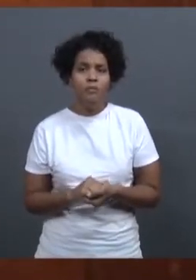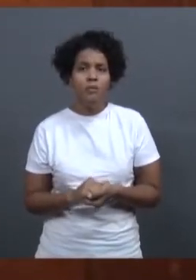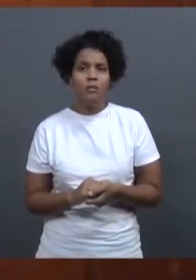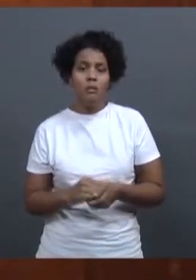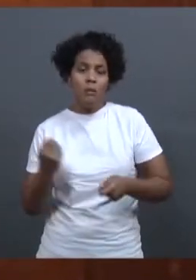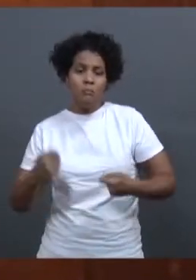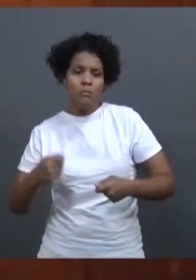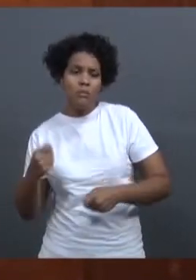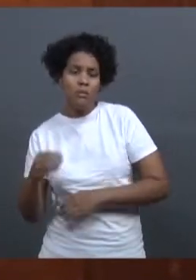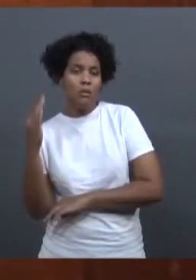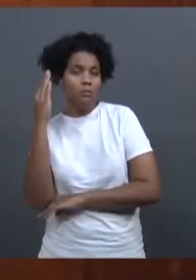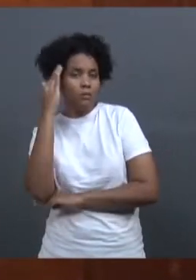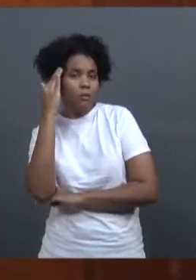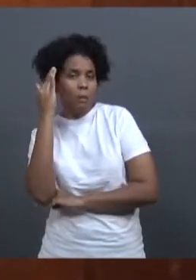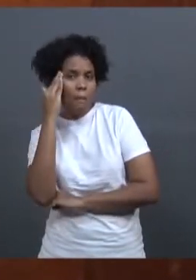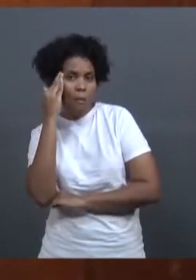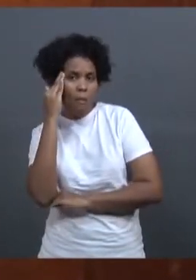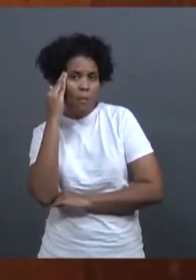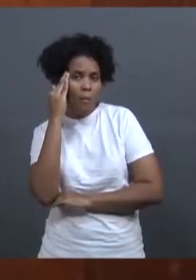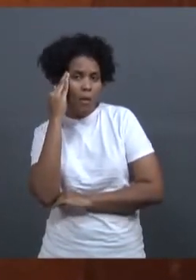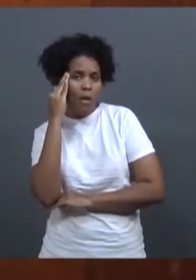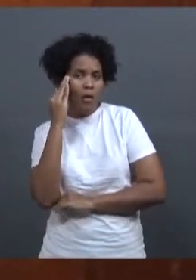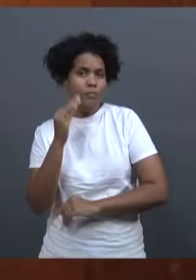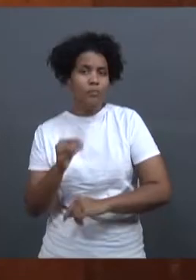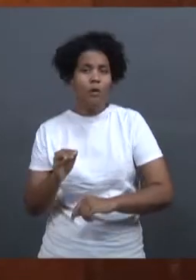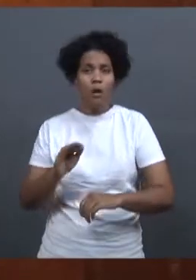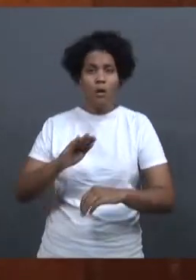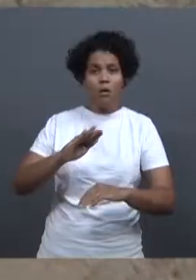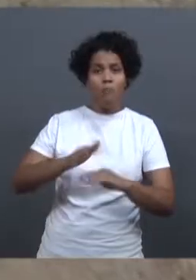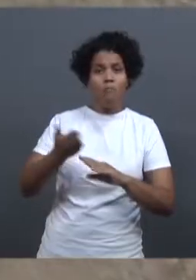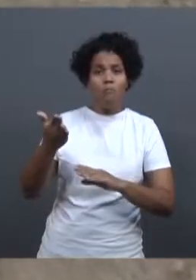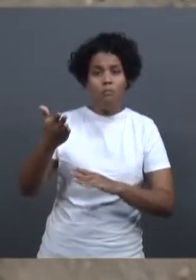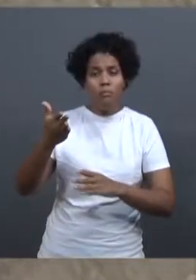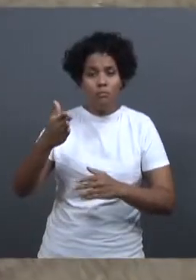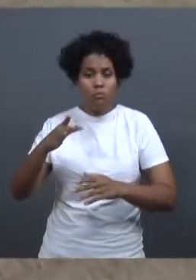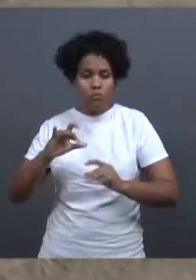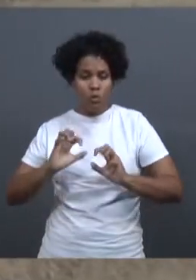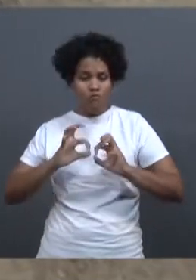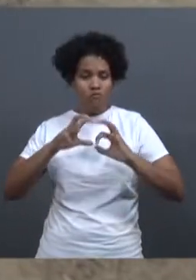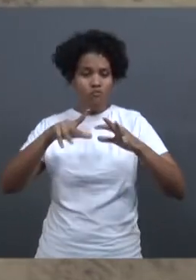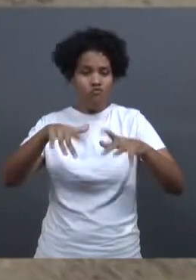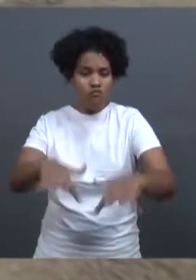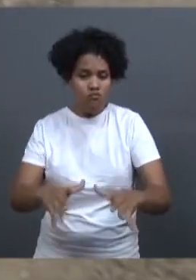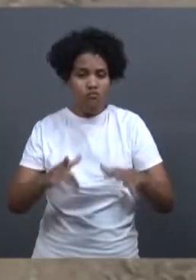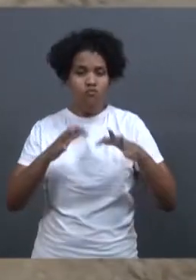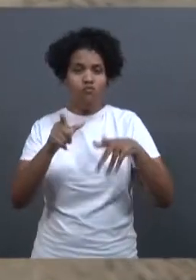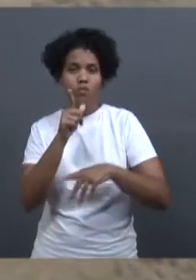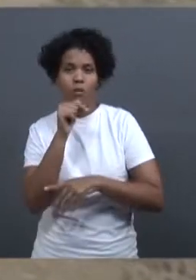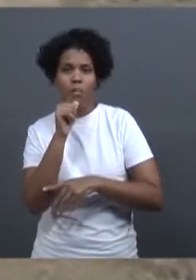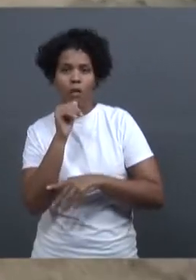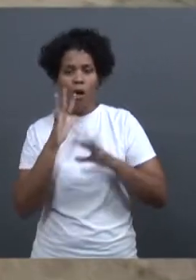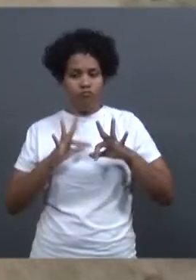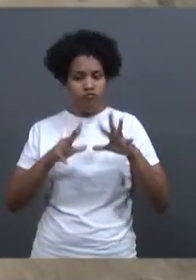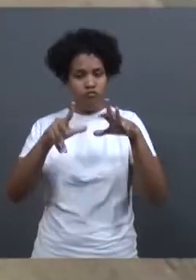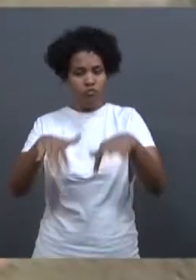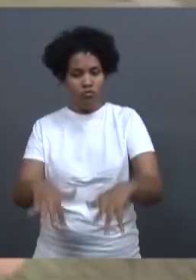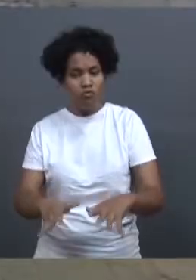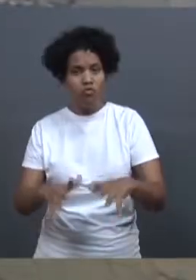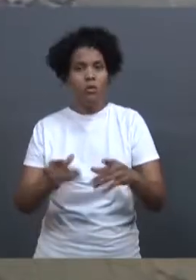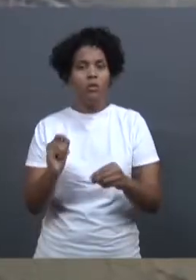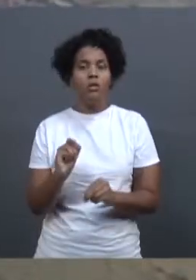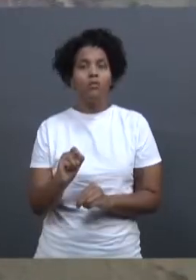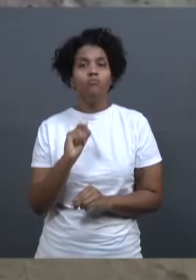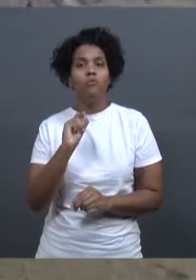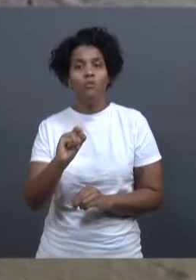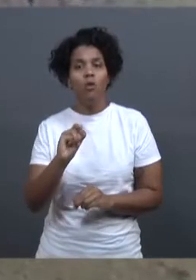você tem uma noção da pressão da água naquele ponto. por isso aí, você consegue fazer um acompanhamento razoável e medidores de deslocamento, de